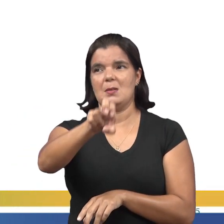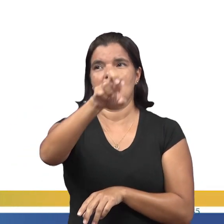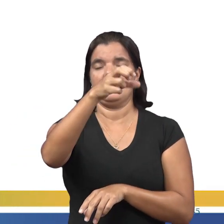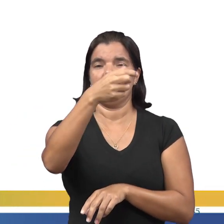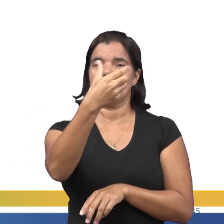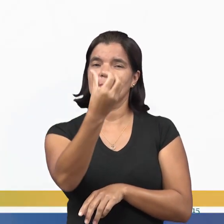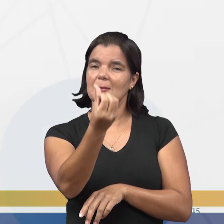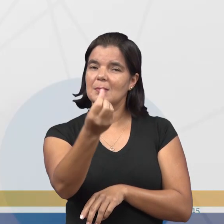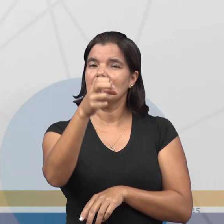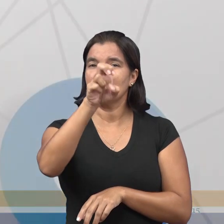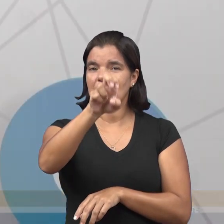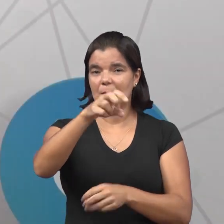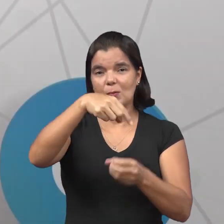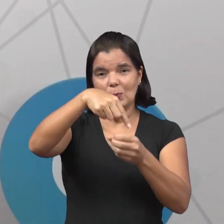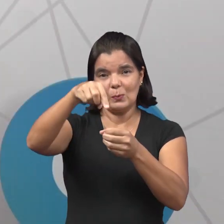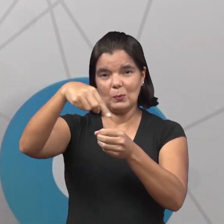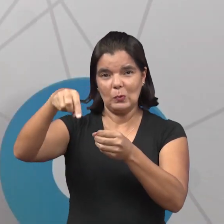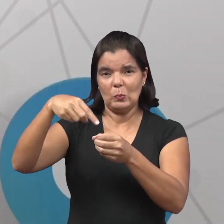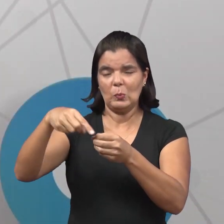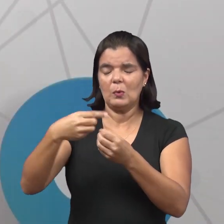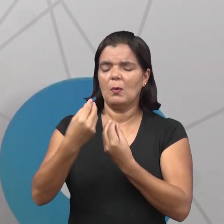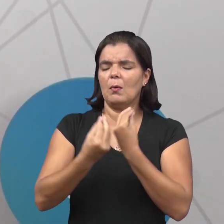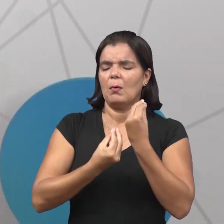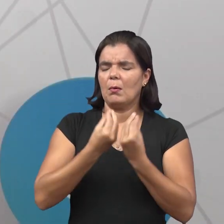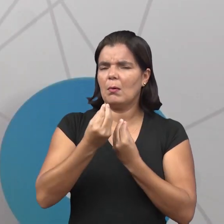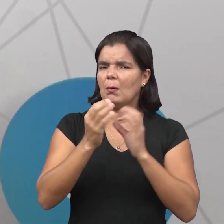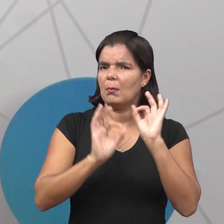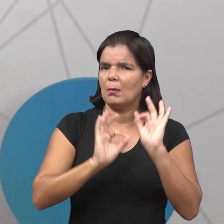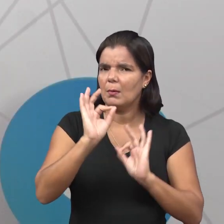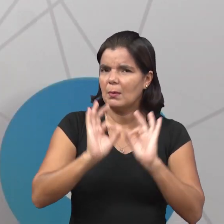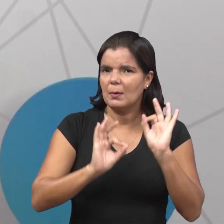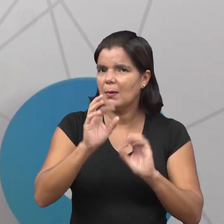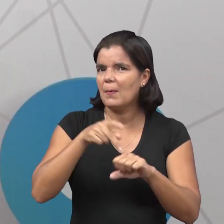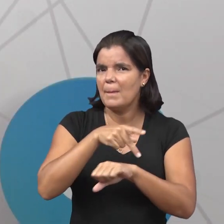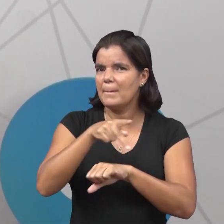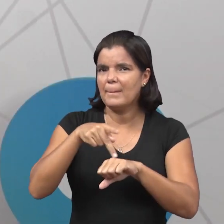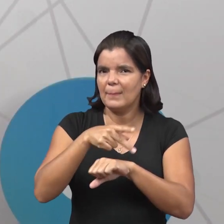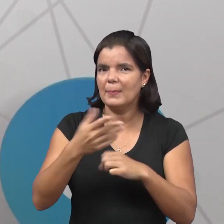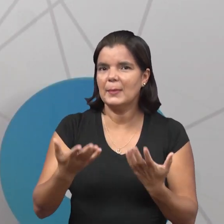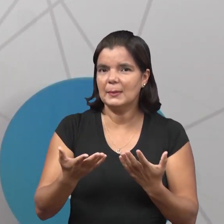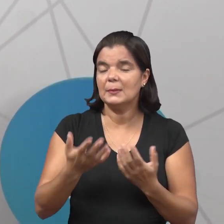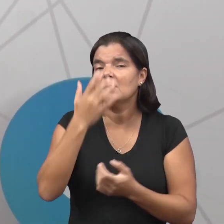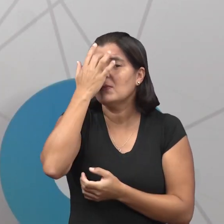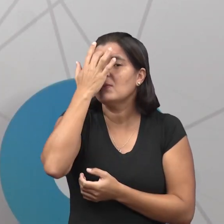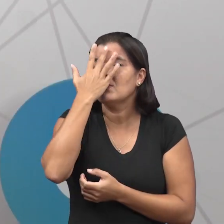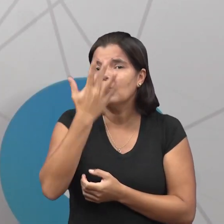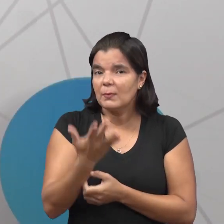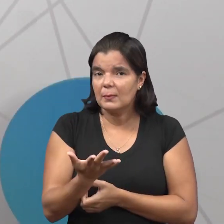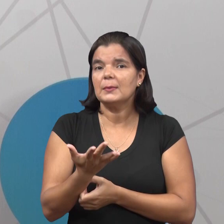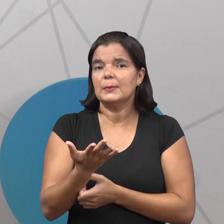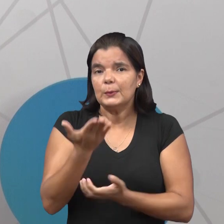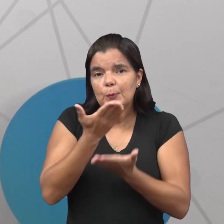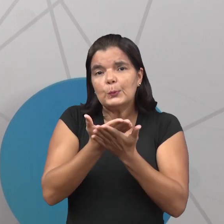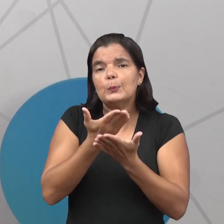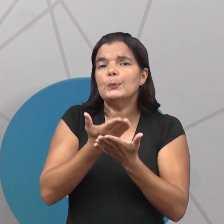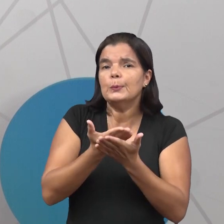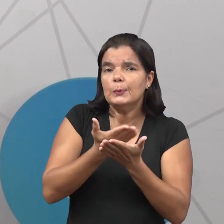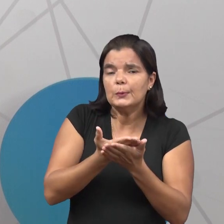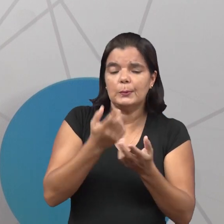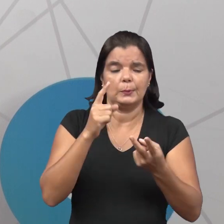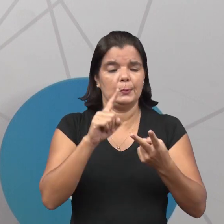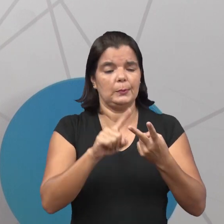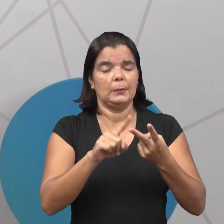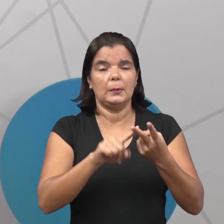municípios. Como organizar um país de tal maneira que facilite o estudo dele,